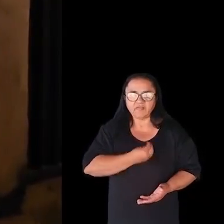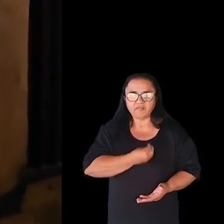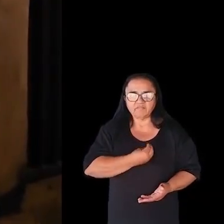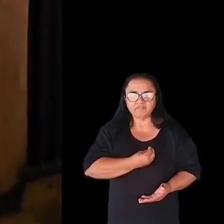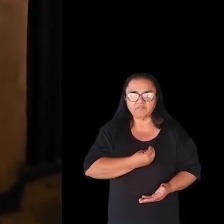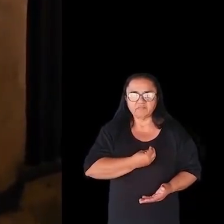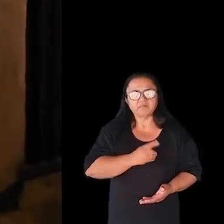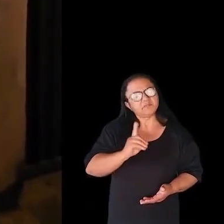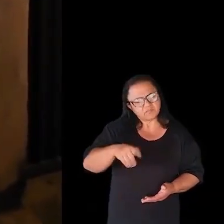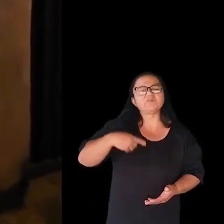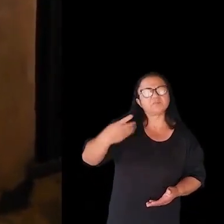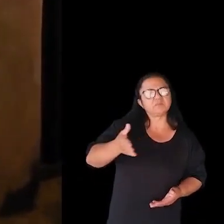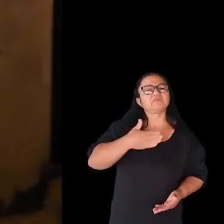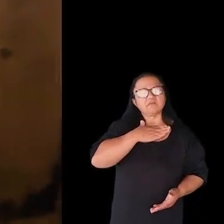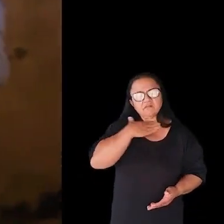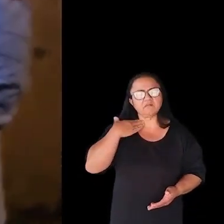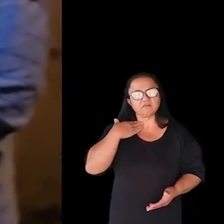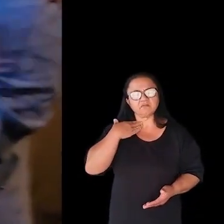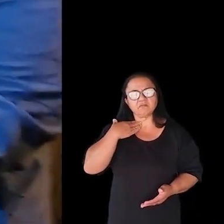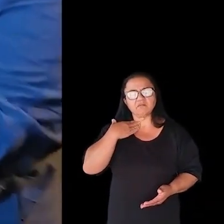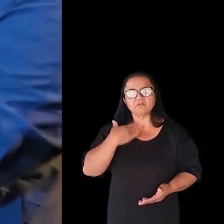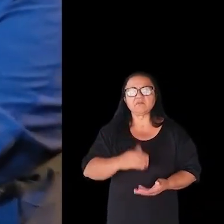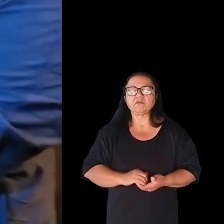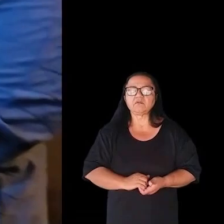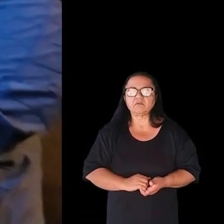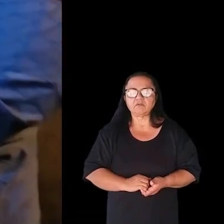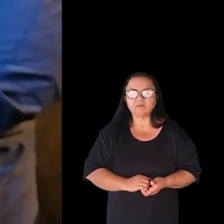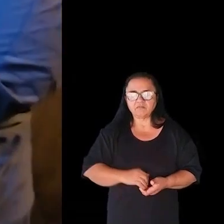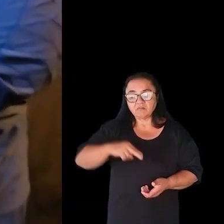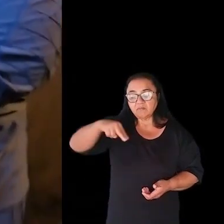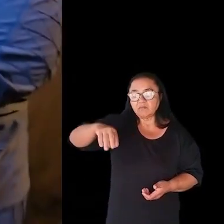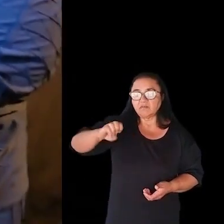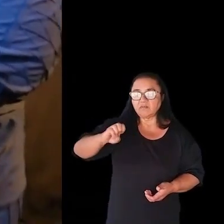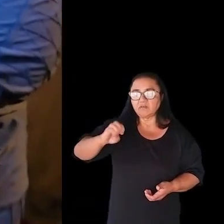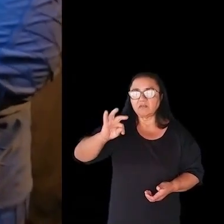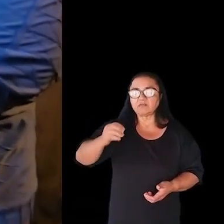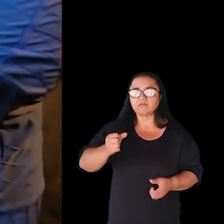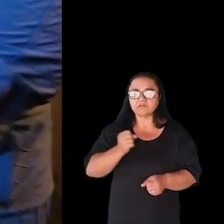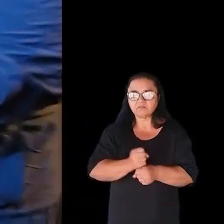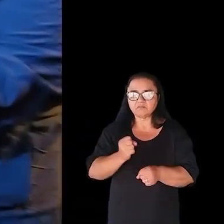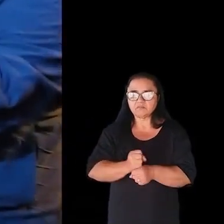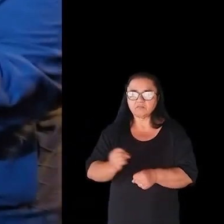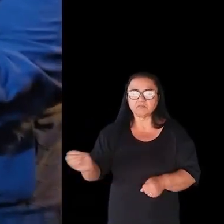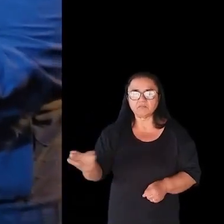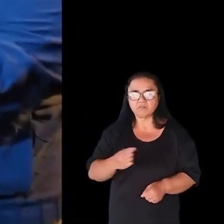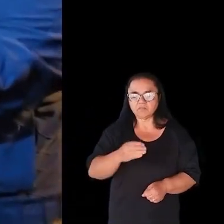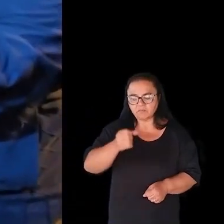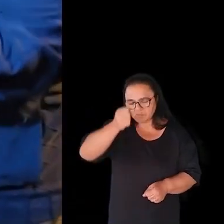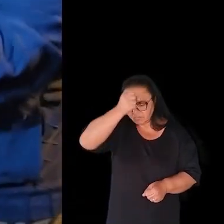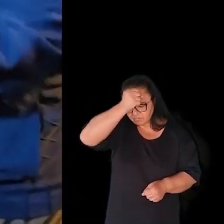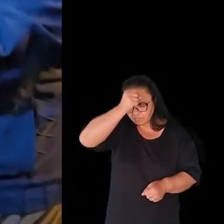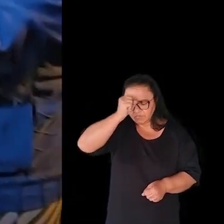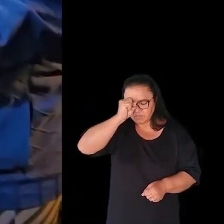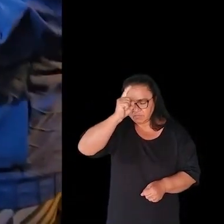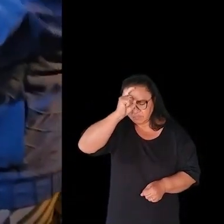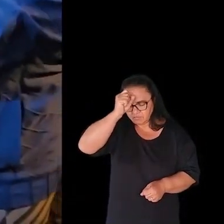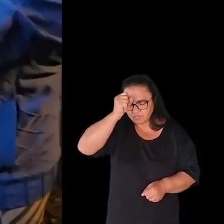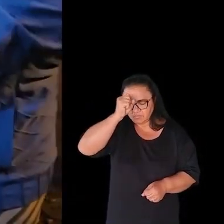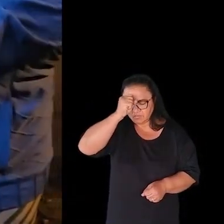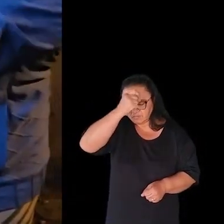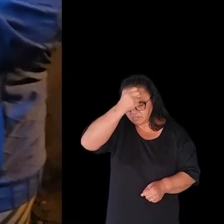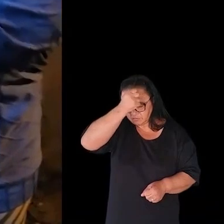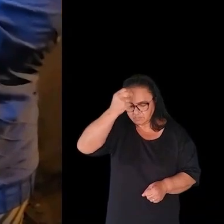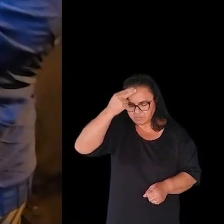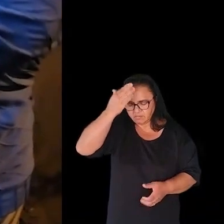coisa que eu quero na minha vida, depois eu posso até morrer, depois disso. Eu e o Neto, nós vamos construir um novo hospital. Se Deus quiser, eu quero.